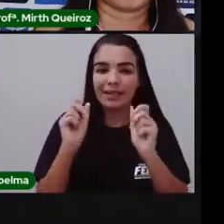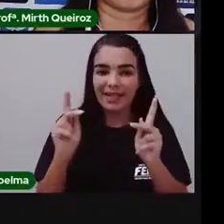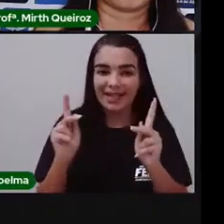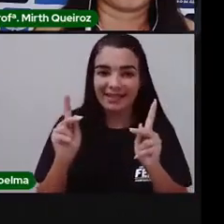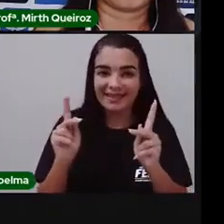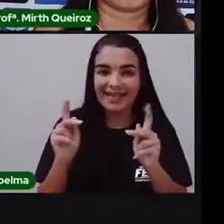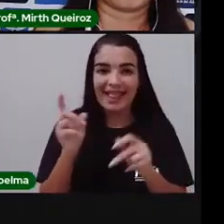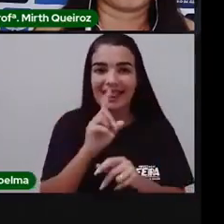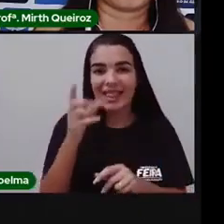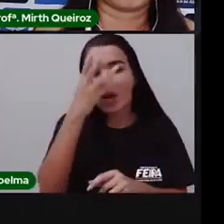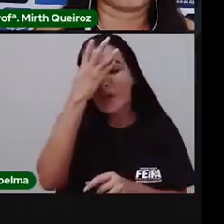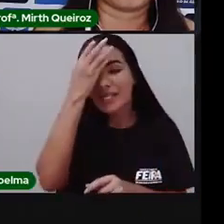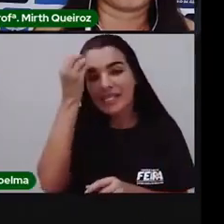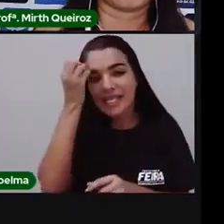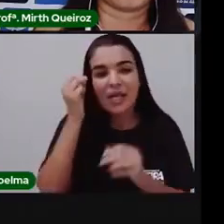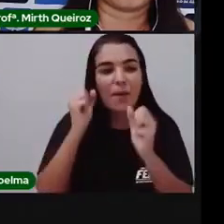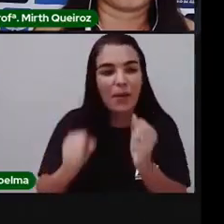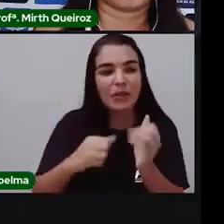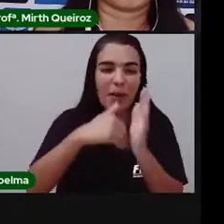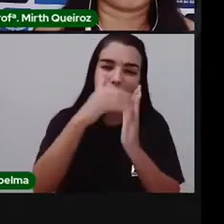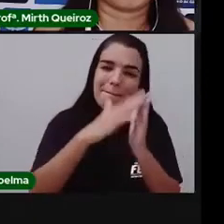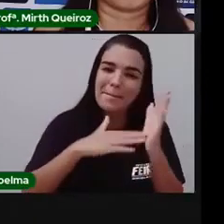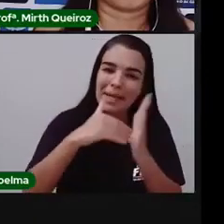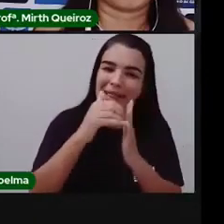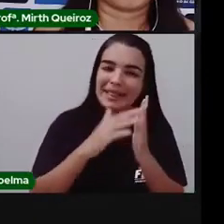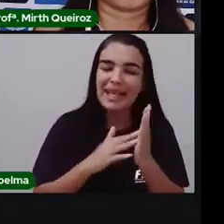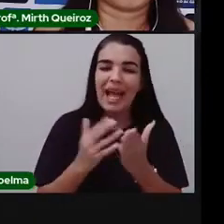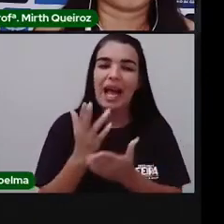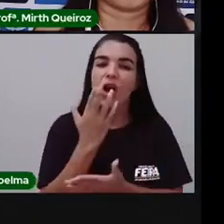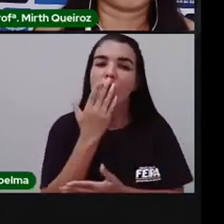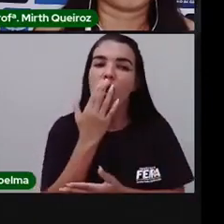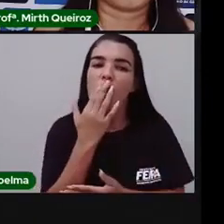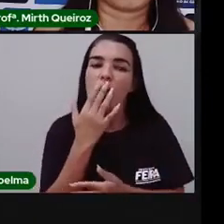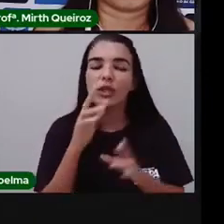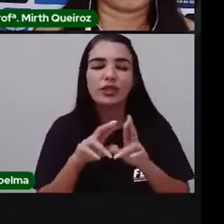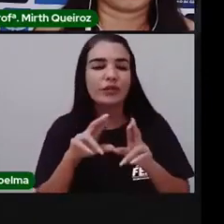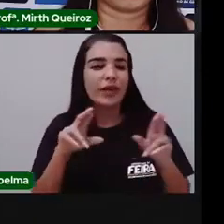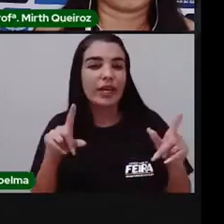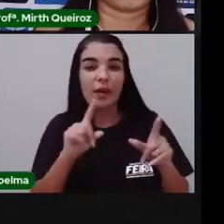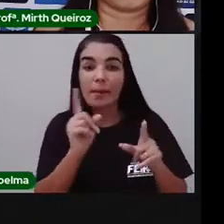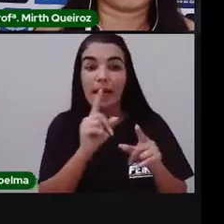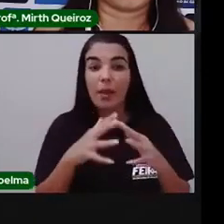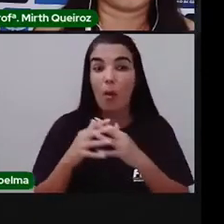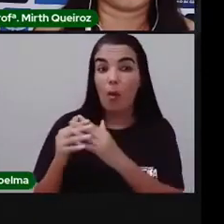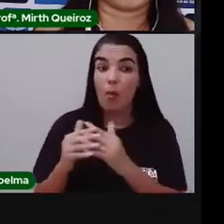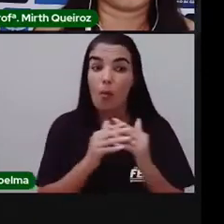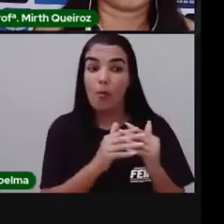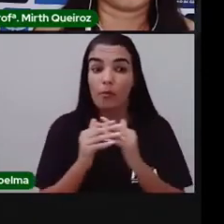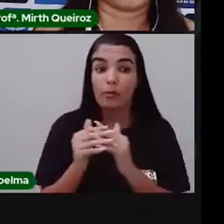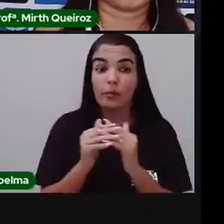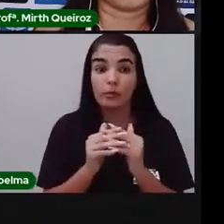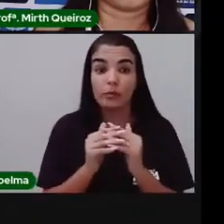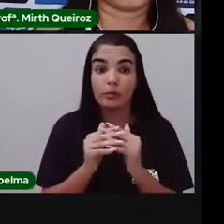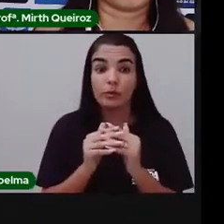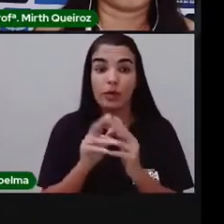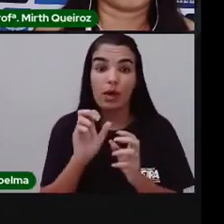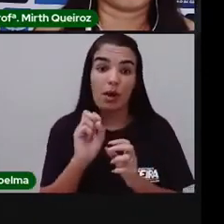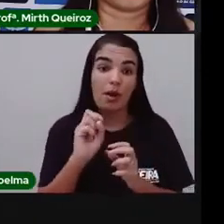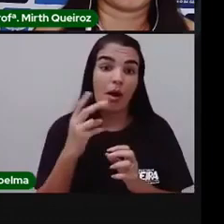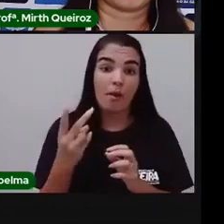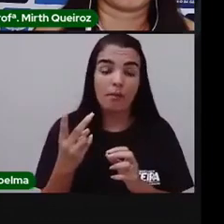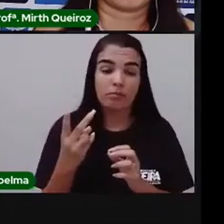esqueçam. Pintem cada pecinha de cor diferente pra que vocês não confundam. Ou a imagem